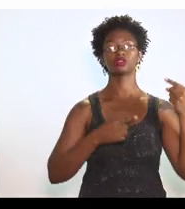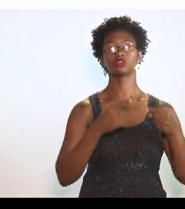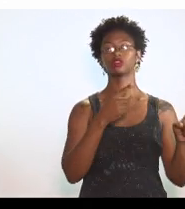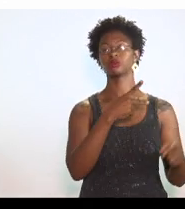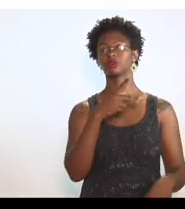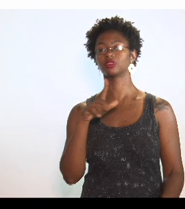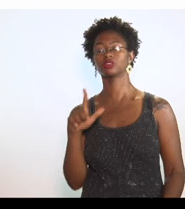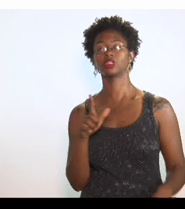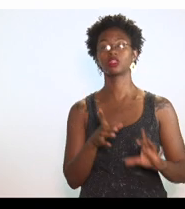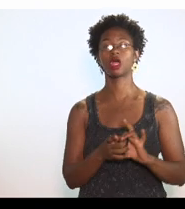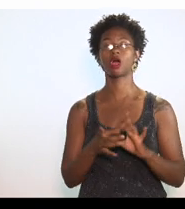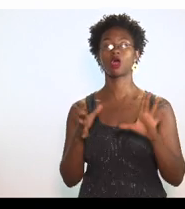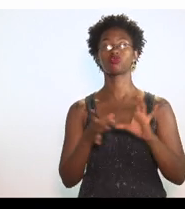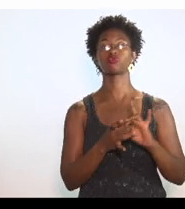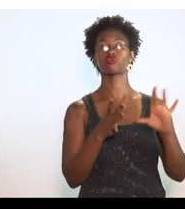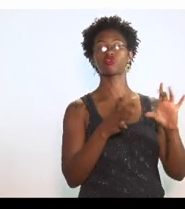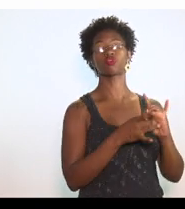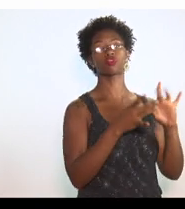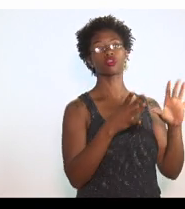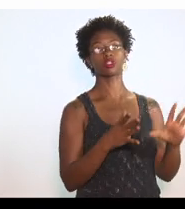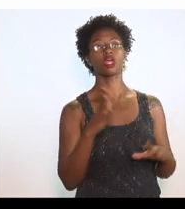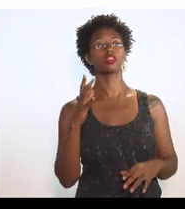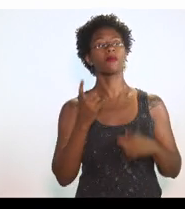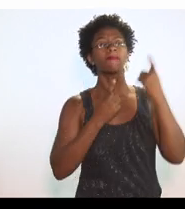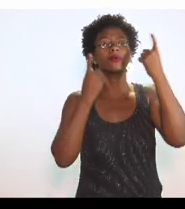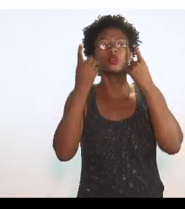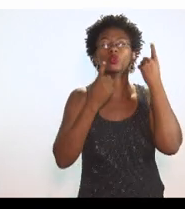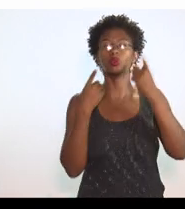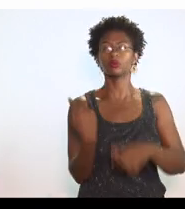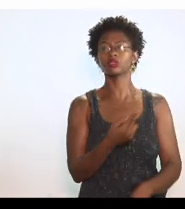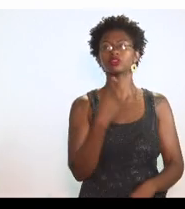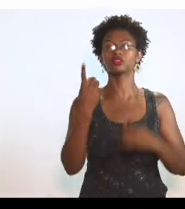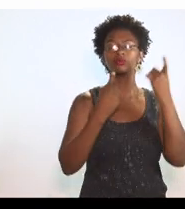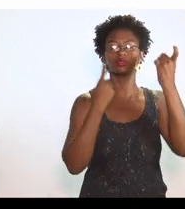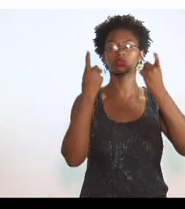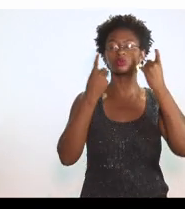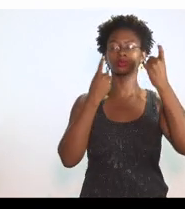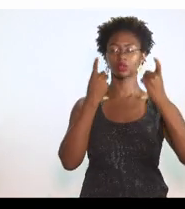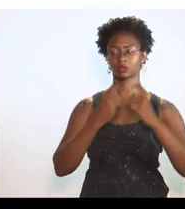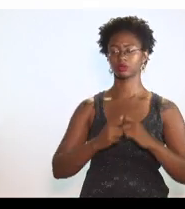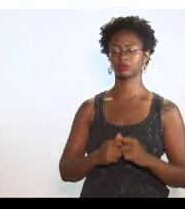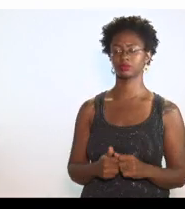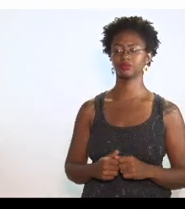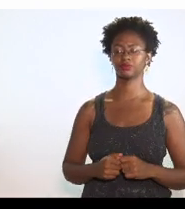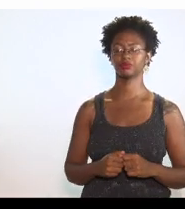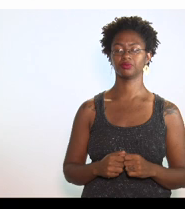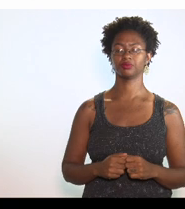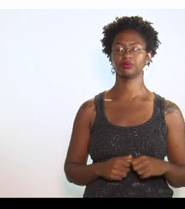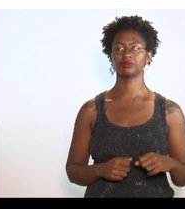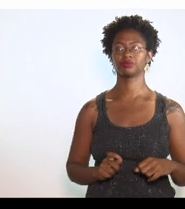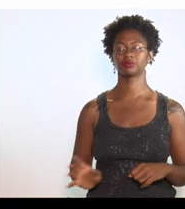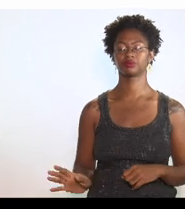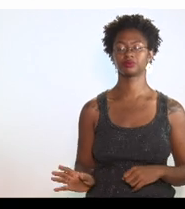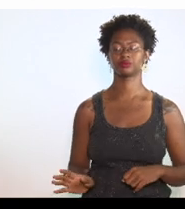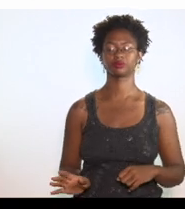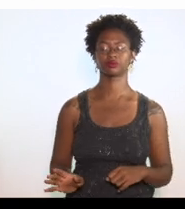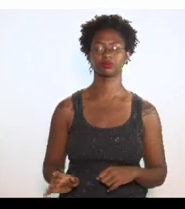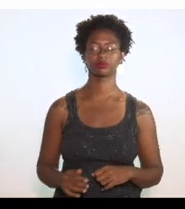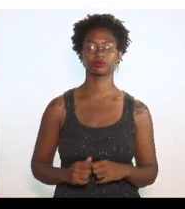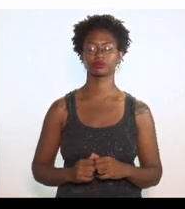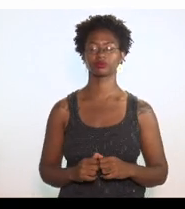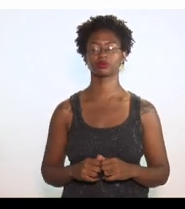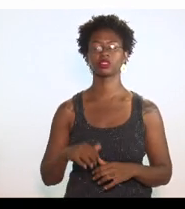autorizativo. Traz uma certa preocupação para a Federação das Indústrias, por depender ainda